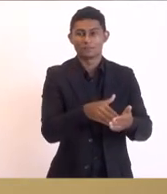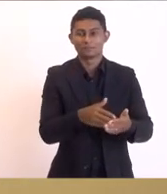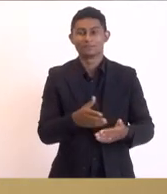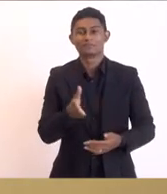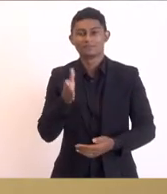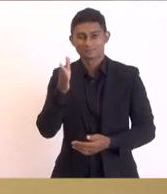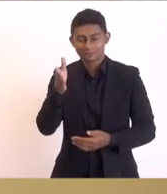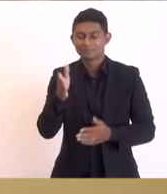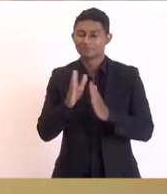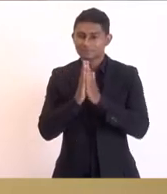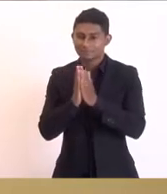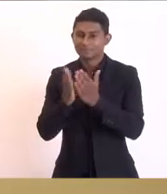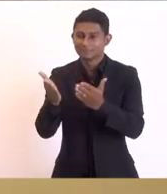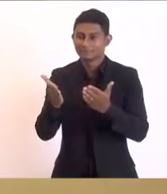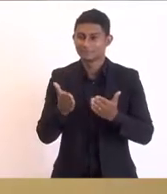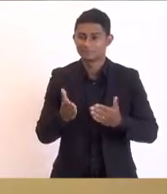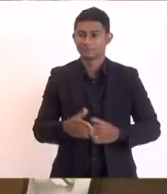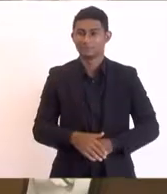favor meu irmão